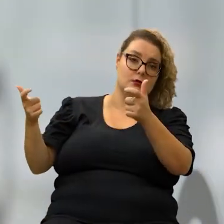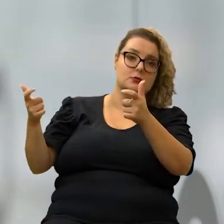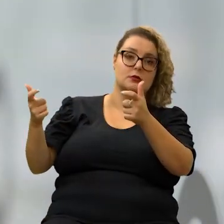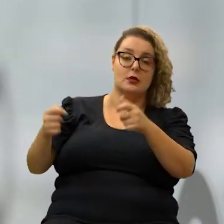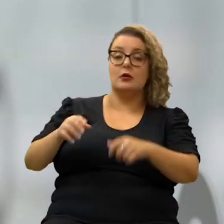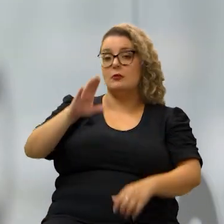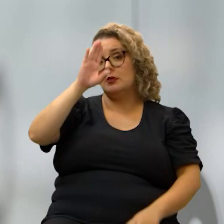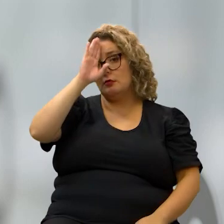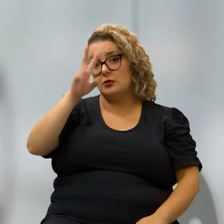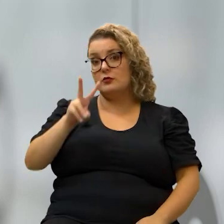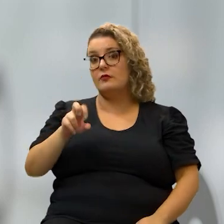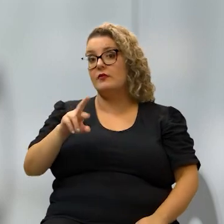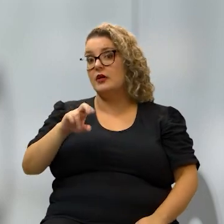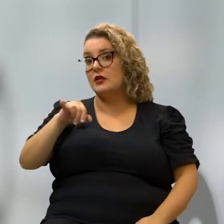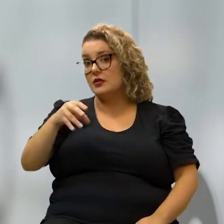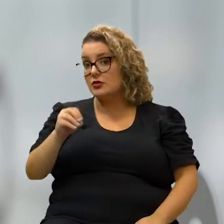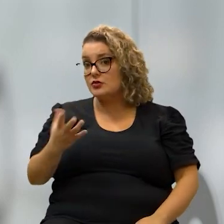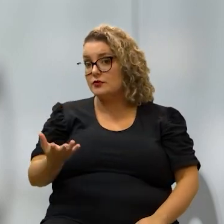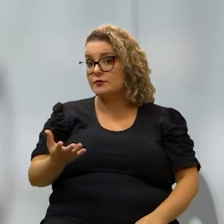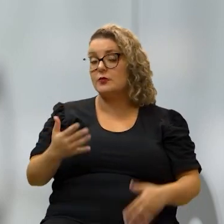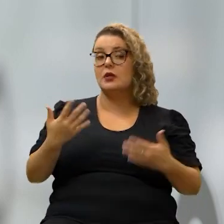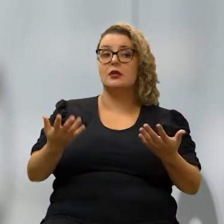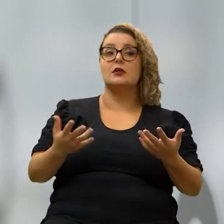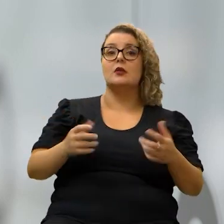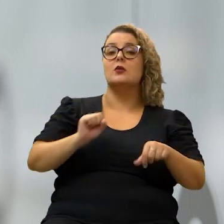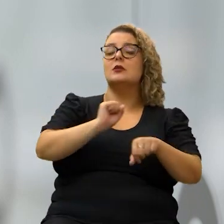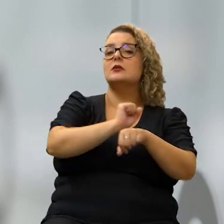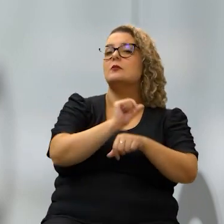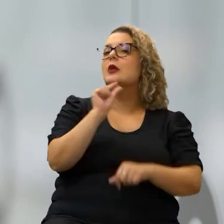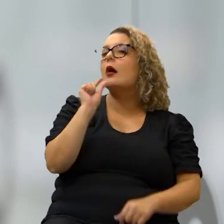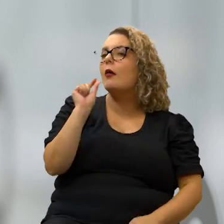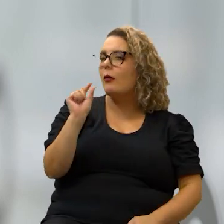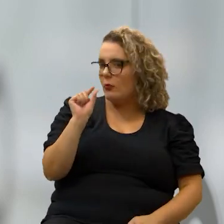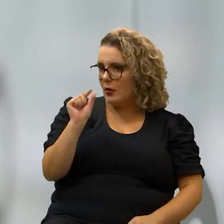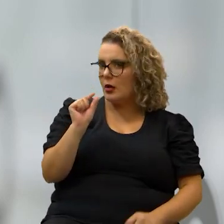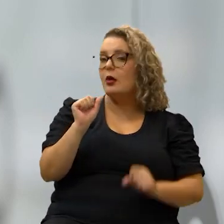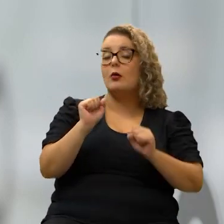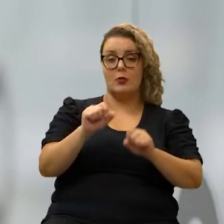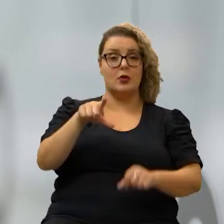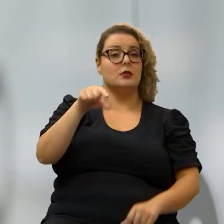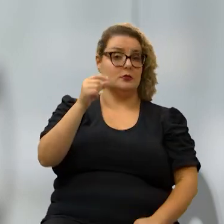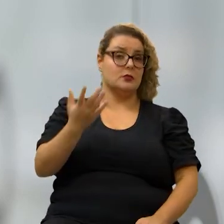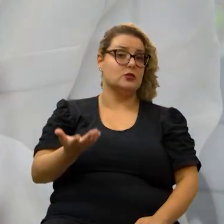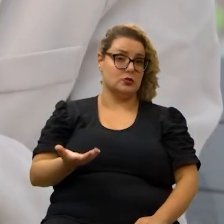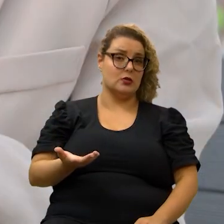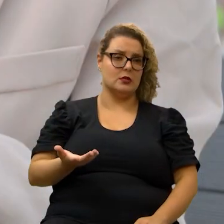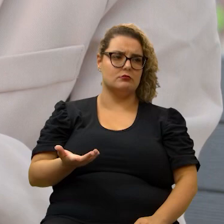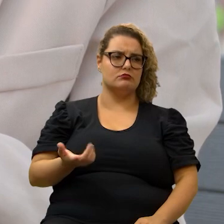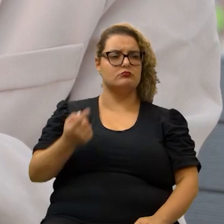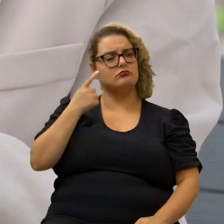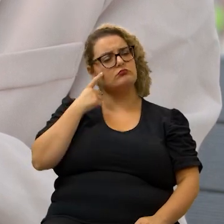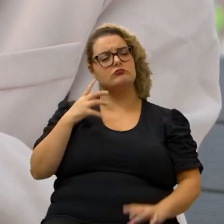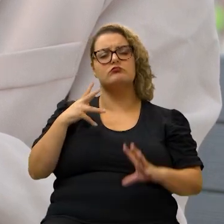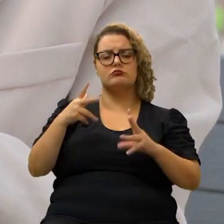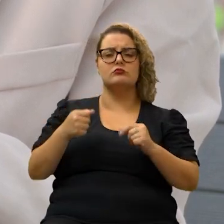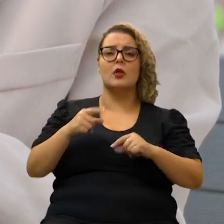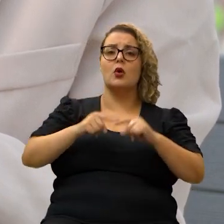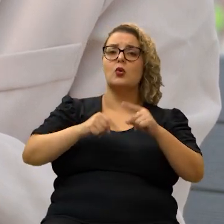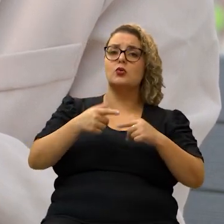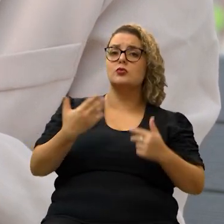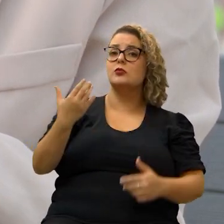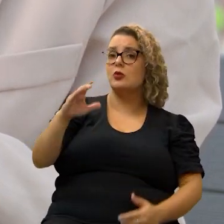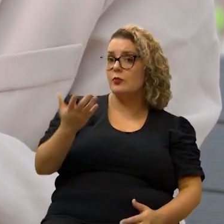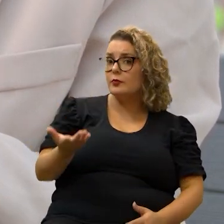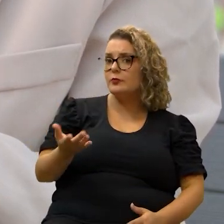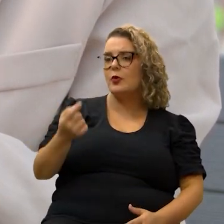alta principalmente no varejo então esperar um pouquinho também pode ser uma alternativa de maneira geral os produtos que